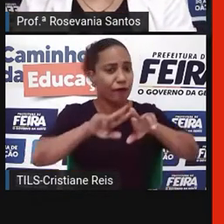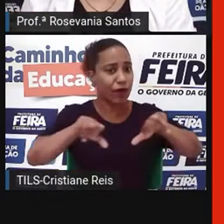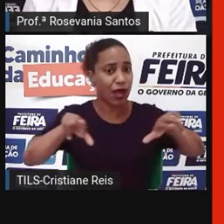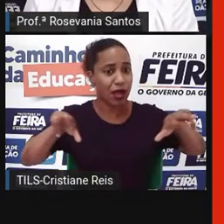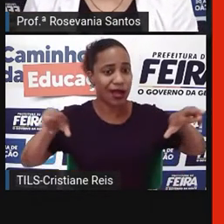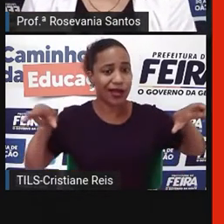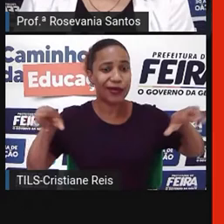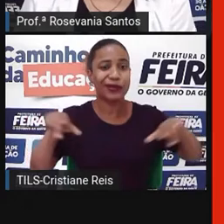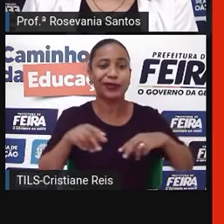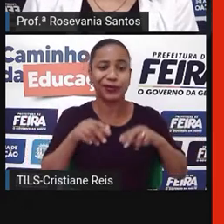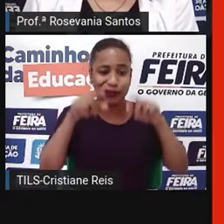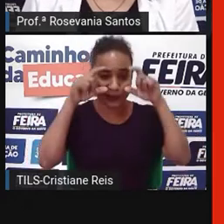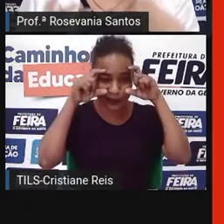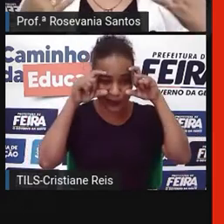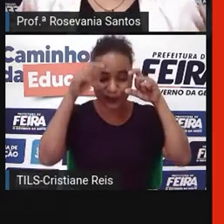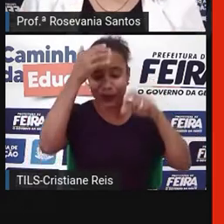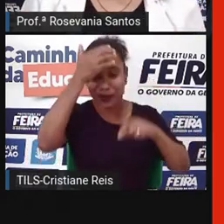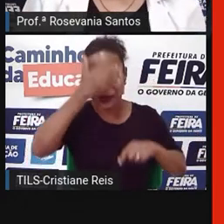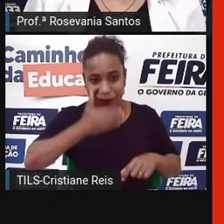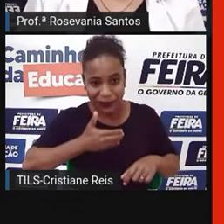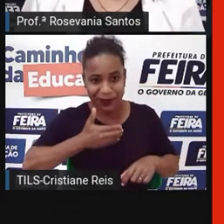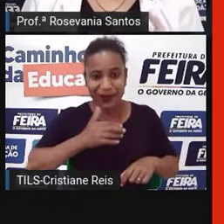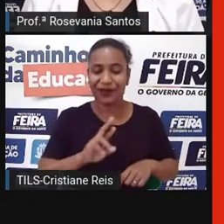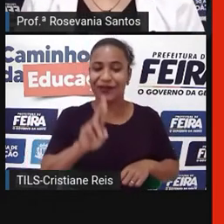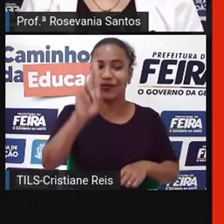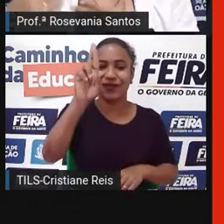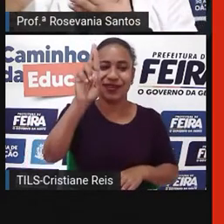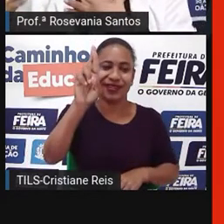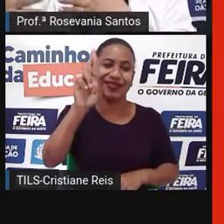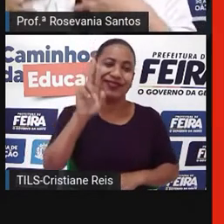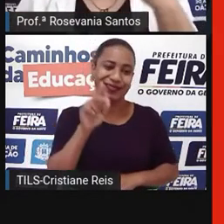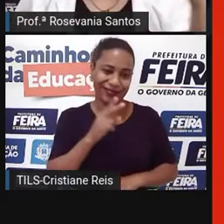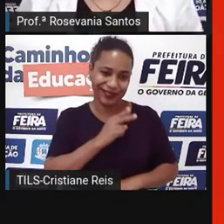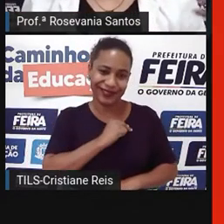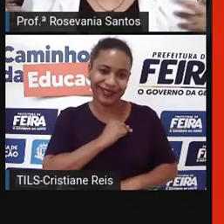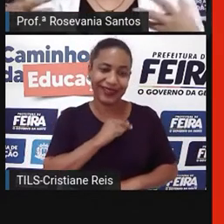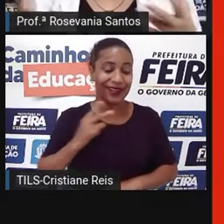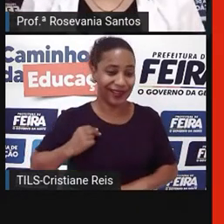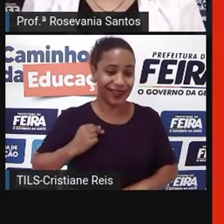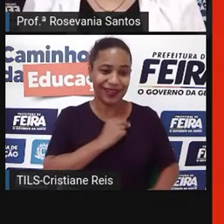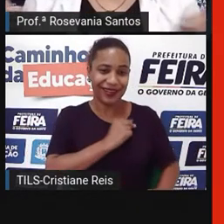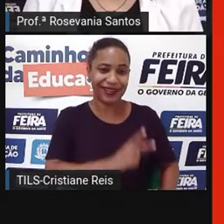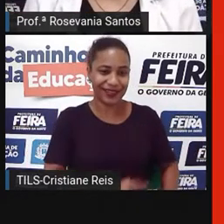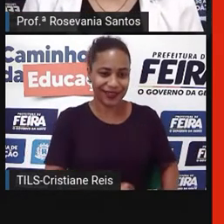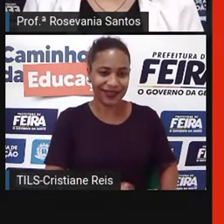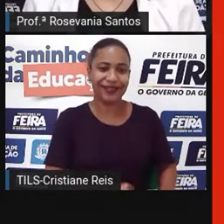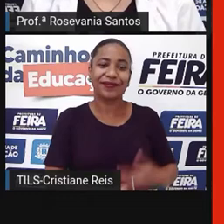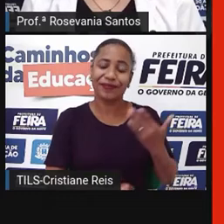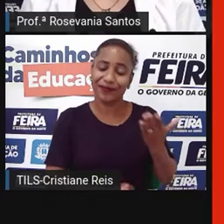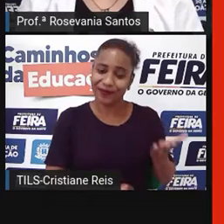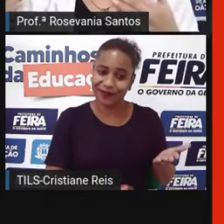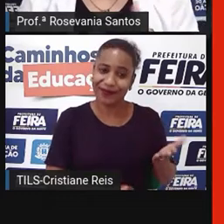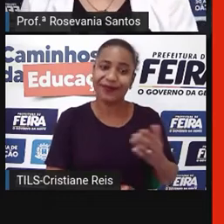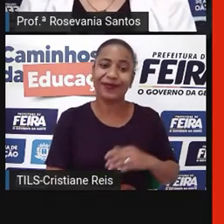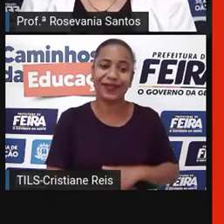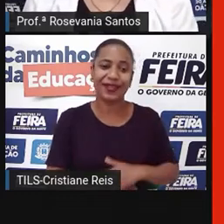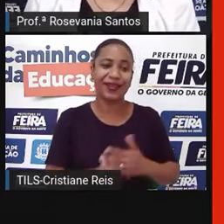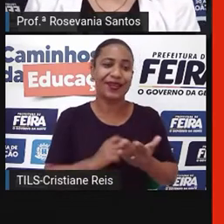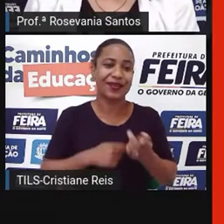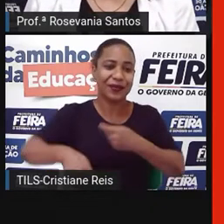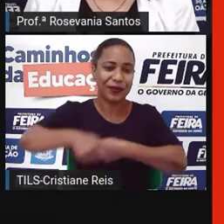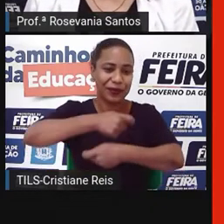que a rede hospitalar funcione, boa parte a gente, quer o restante do mundo, não só a gente, também